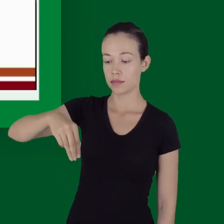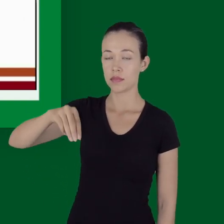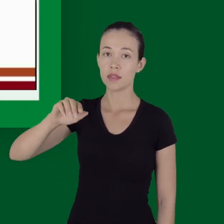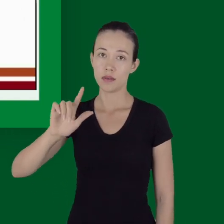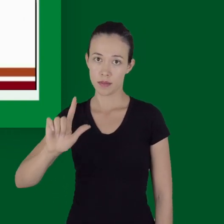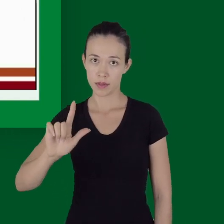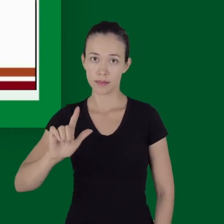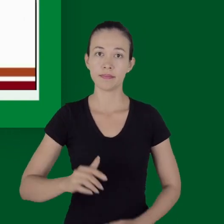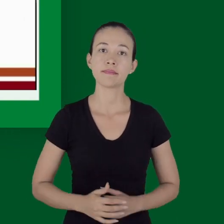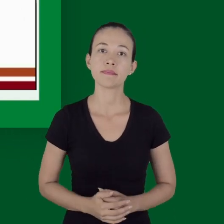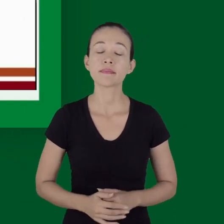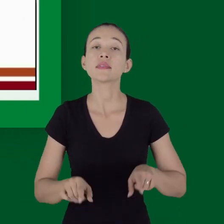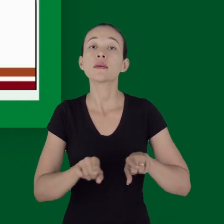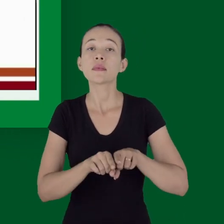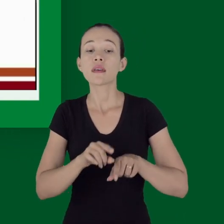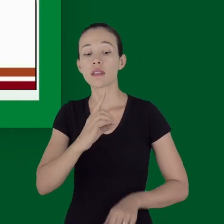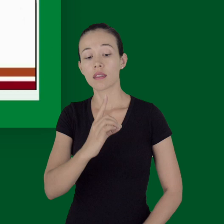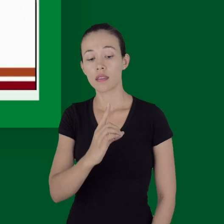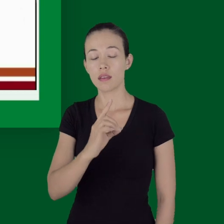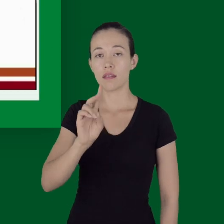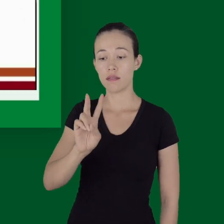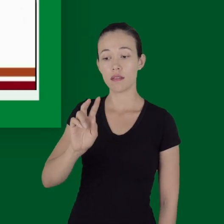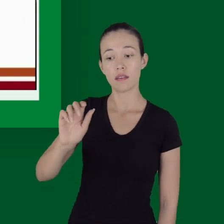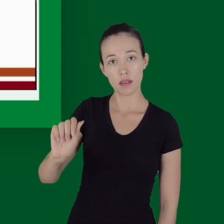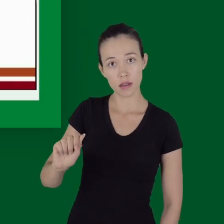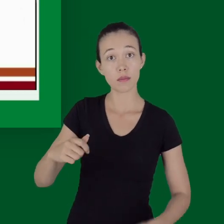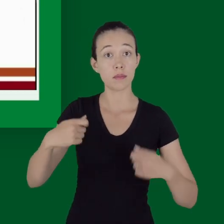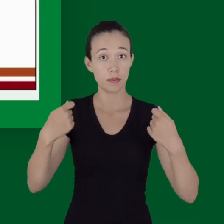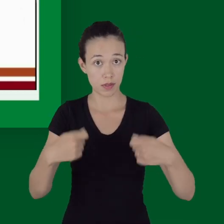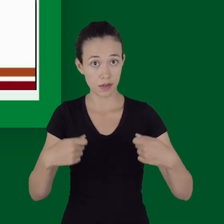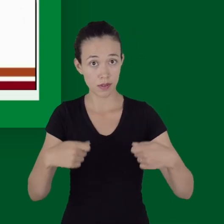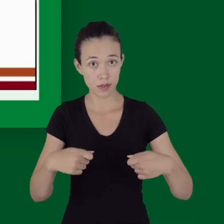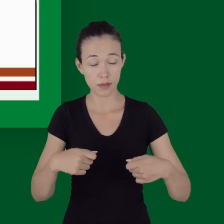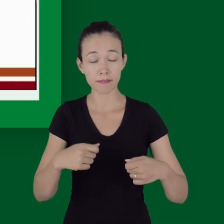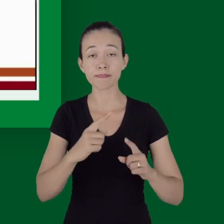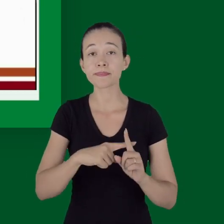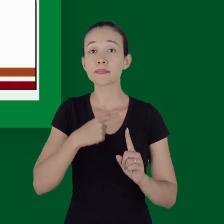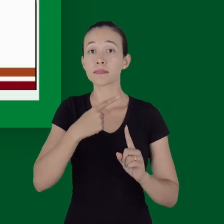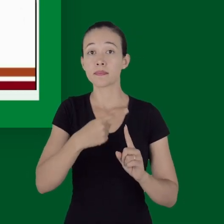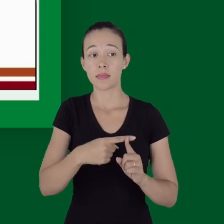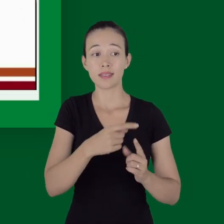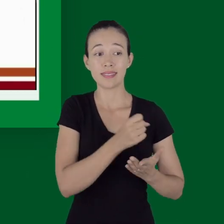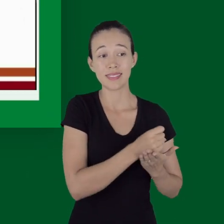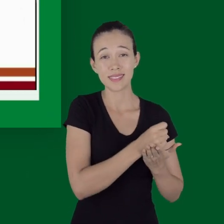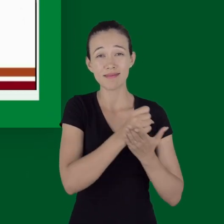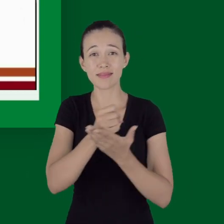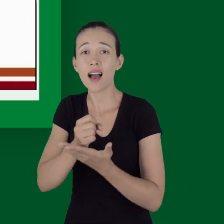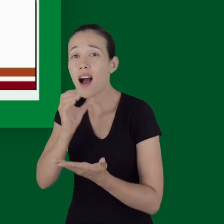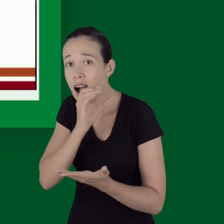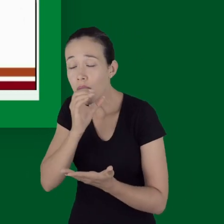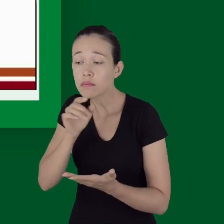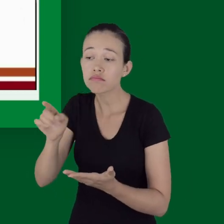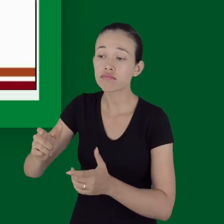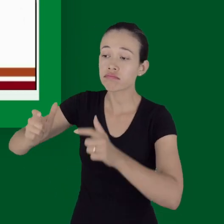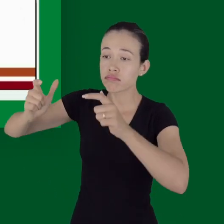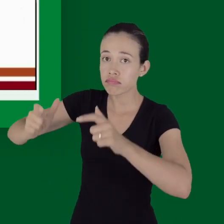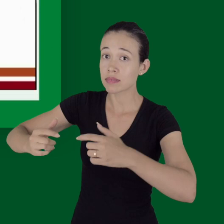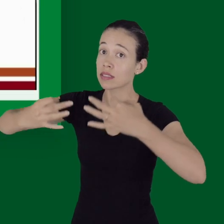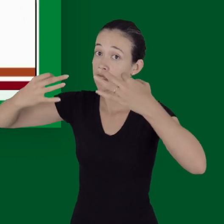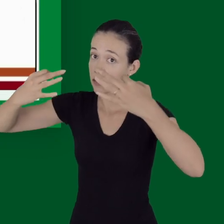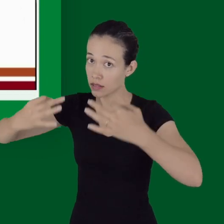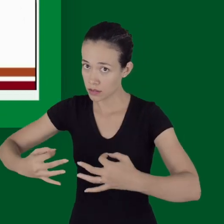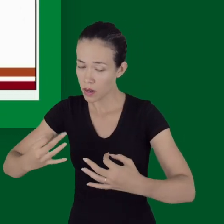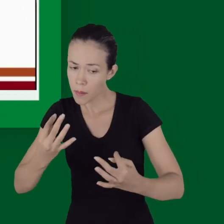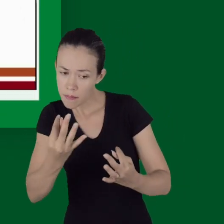drogas vasoativas essa oitava é muito importante o transporte rápido do paciente para o lugar certo onde ele